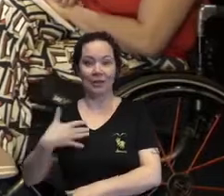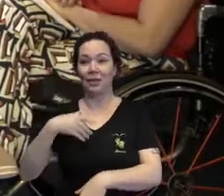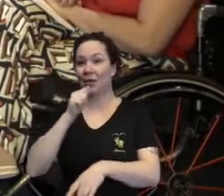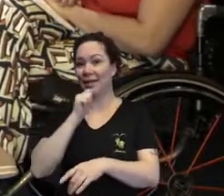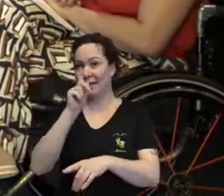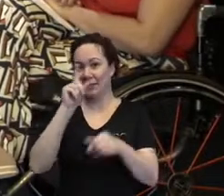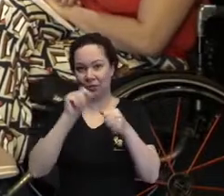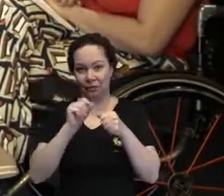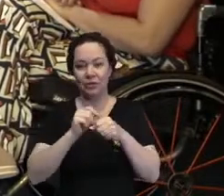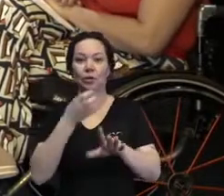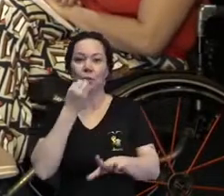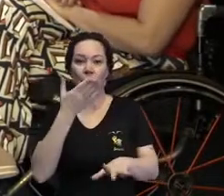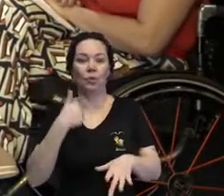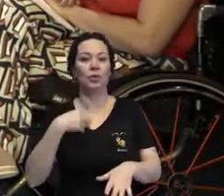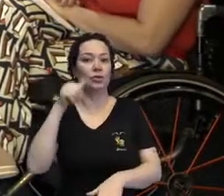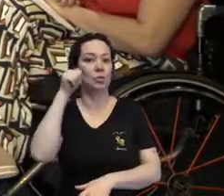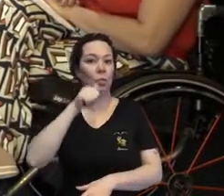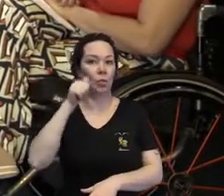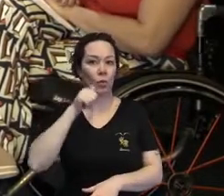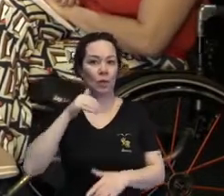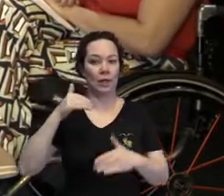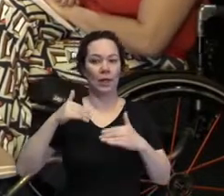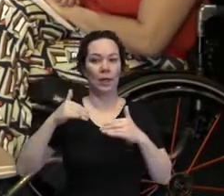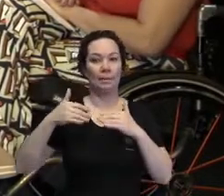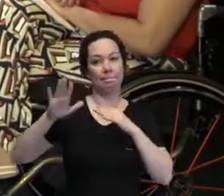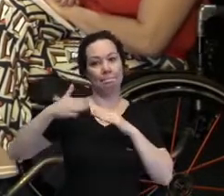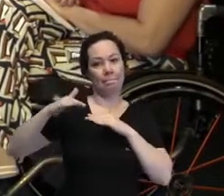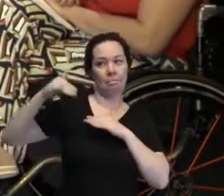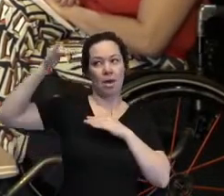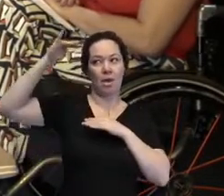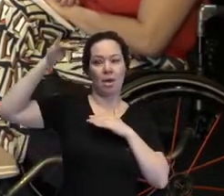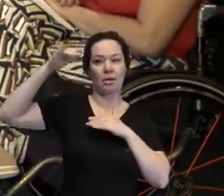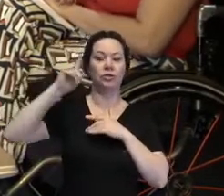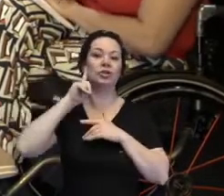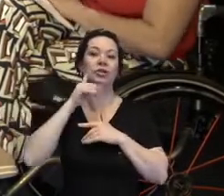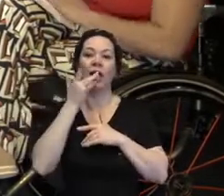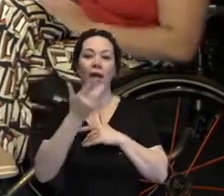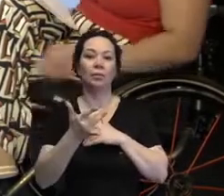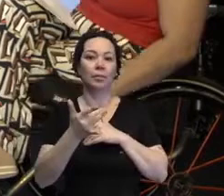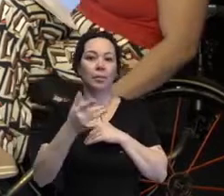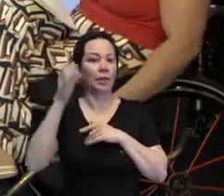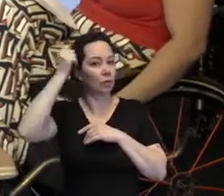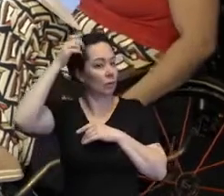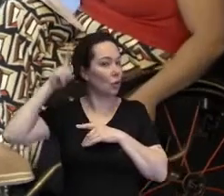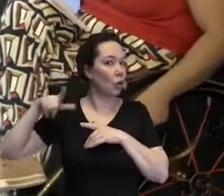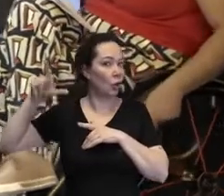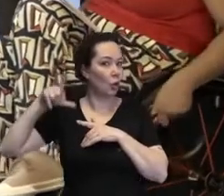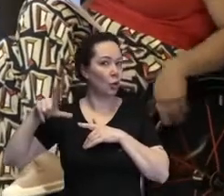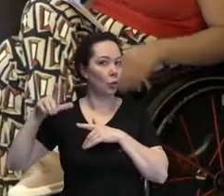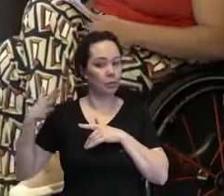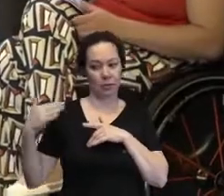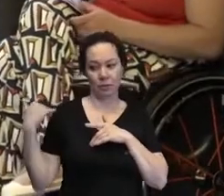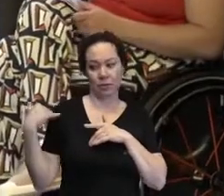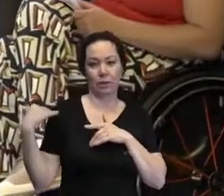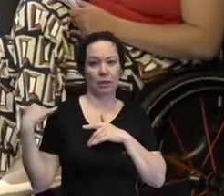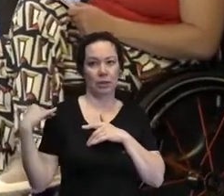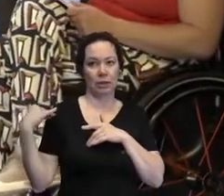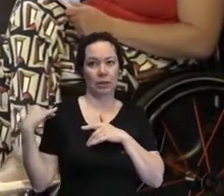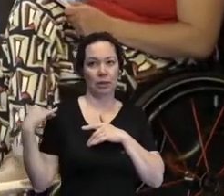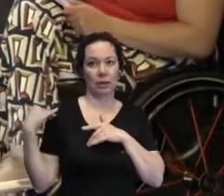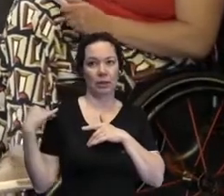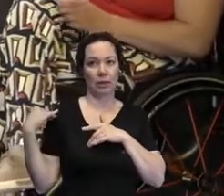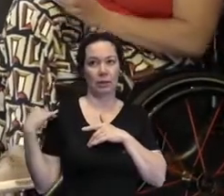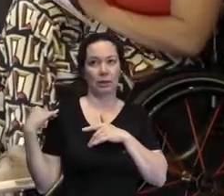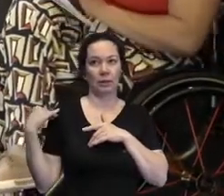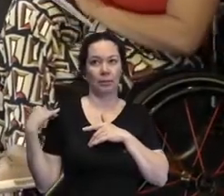não fiz. Bom, eu sou uma mulher de estatura média, pele branca, cabelos loiros, na altura dos ombros, um pouquinho mais